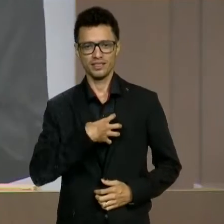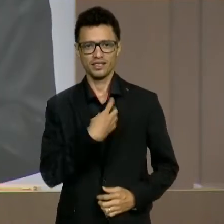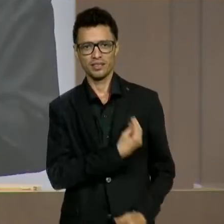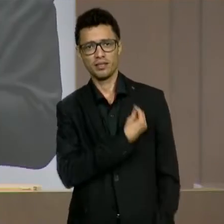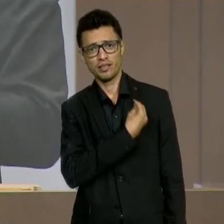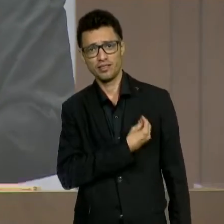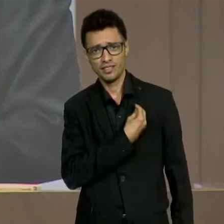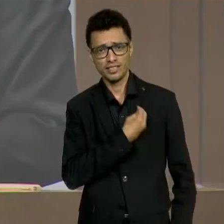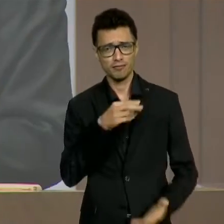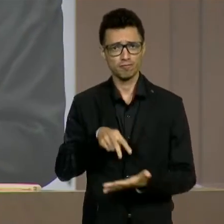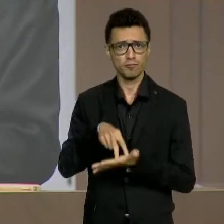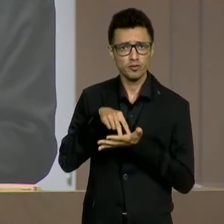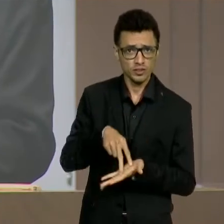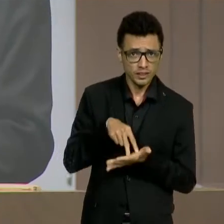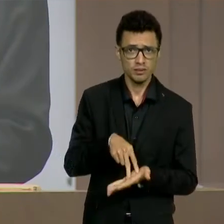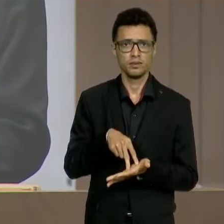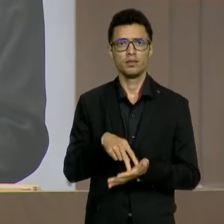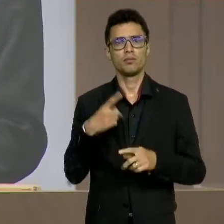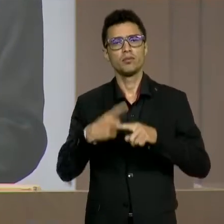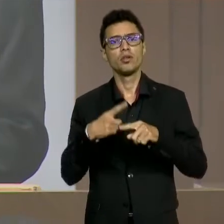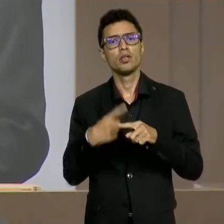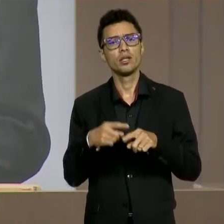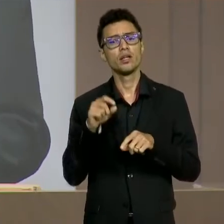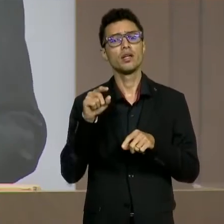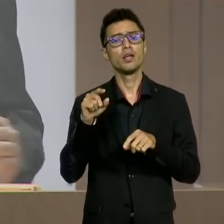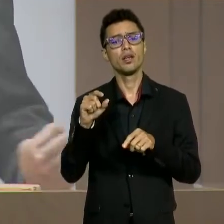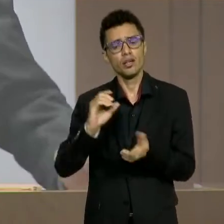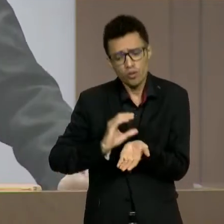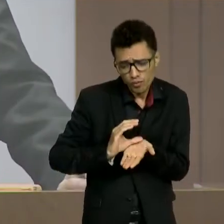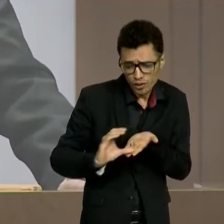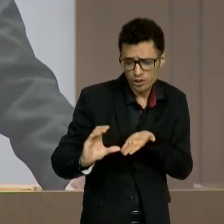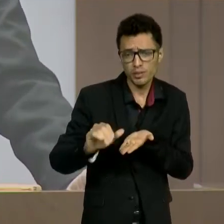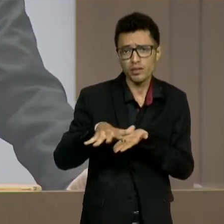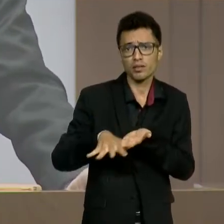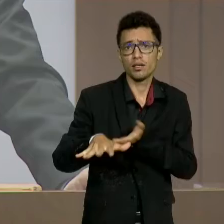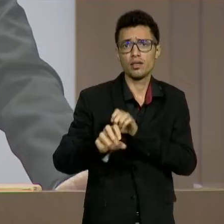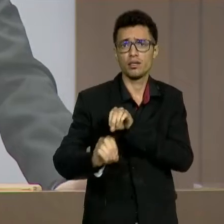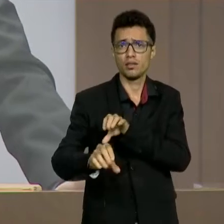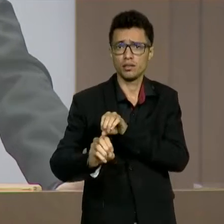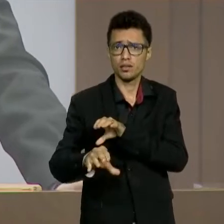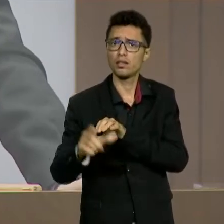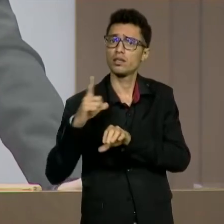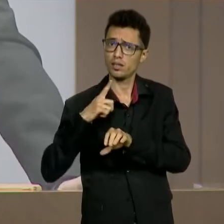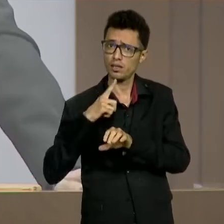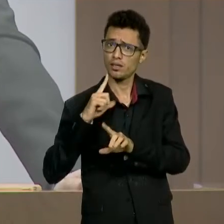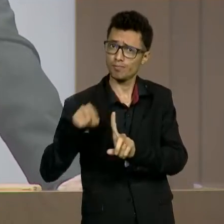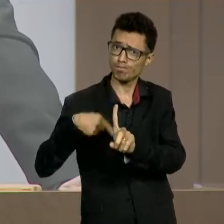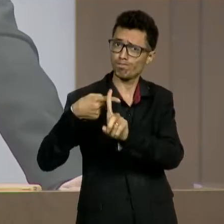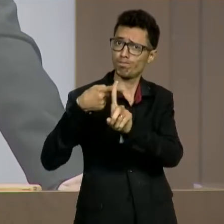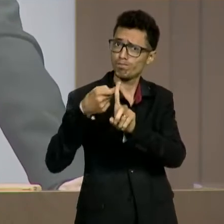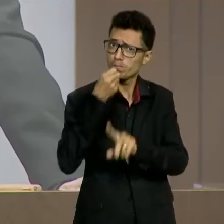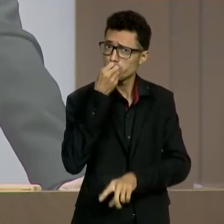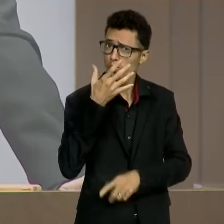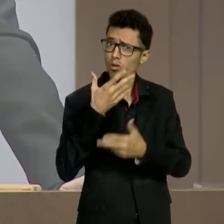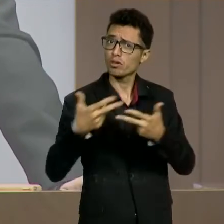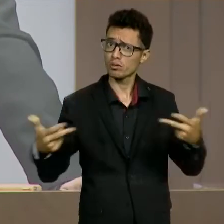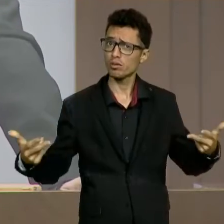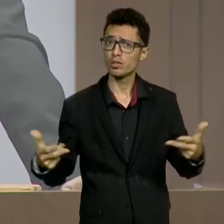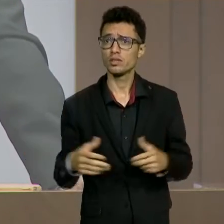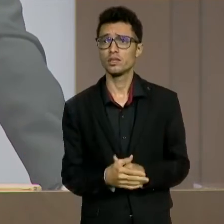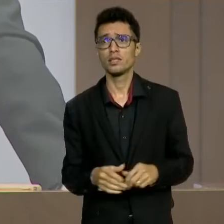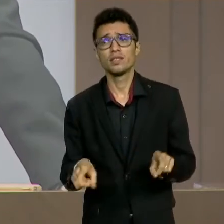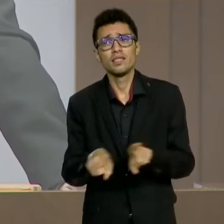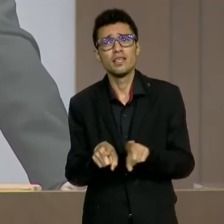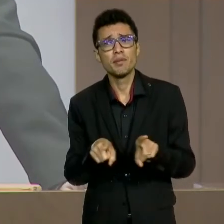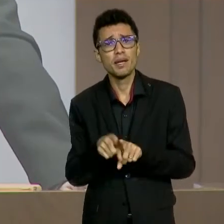Investimento na educação infantil gera impacto positivo na saúde, na redução de taxa de abandono escolar